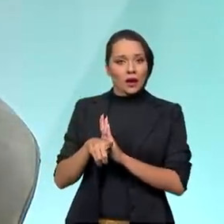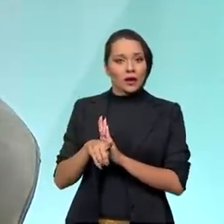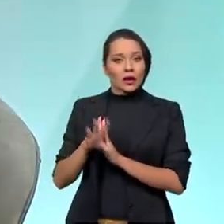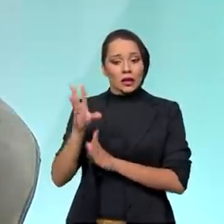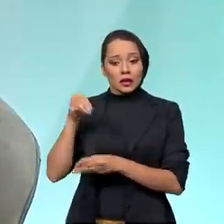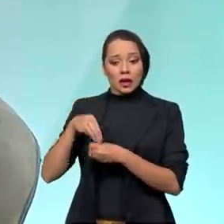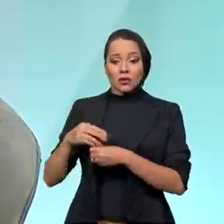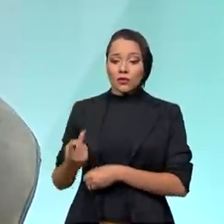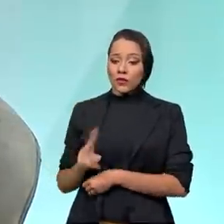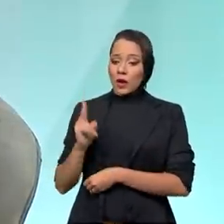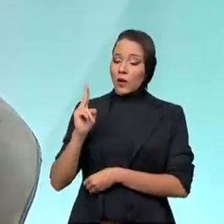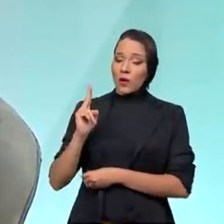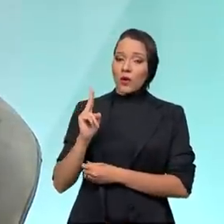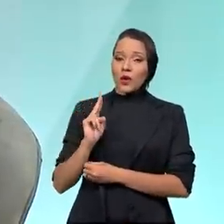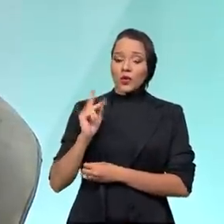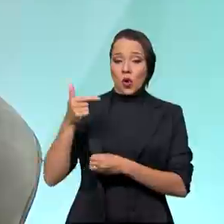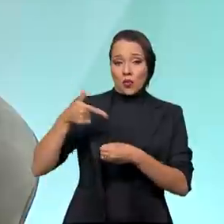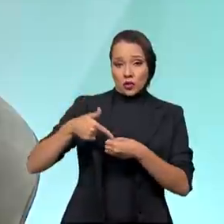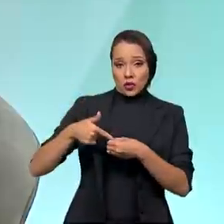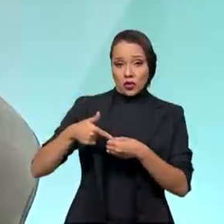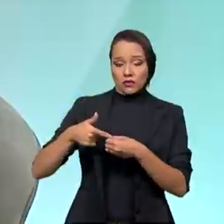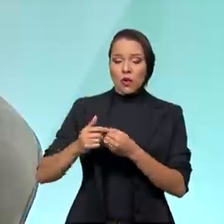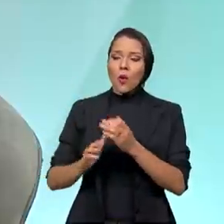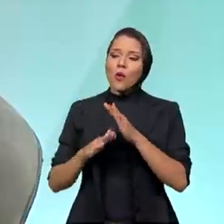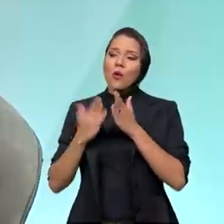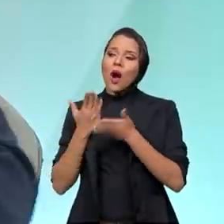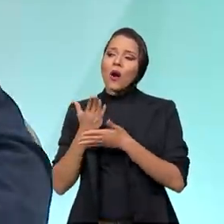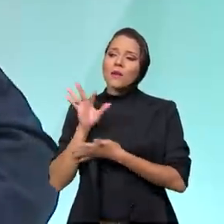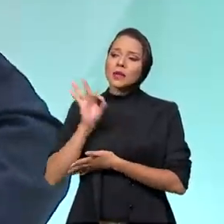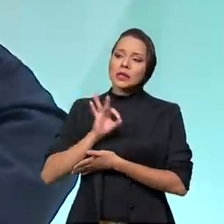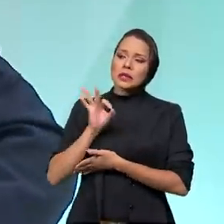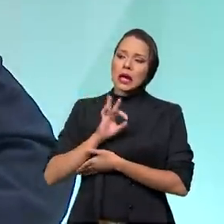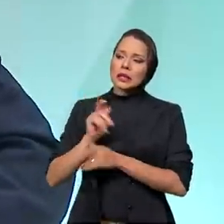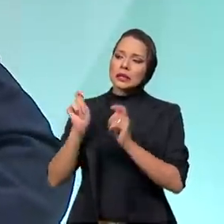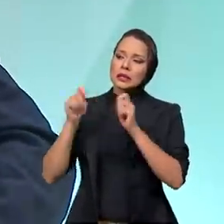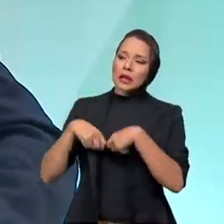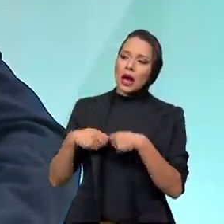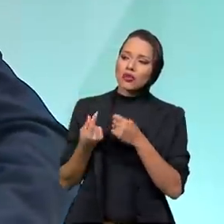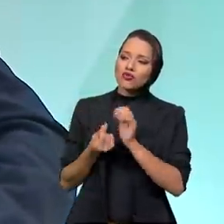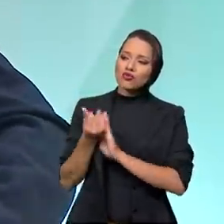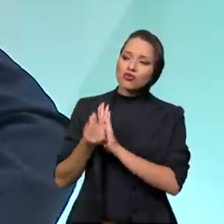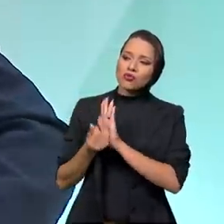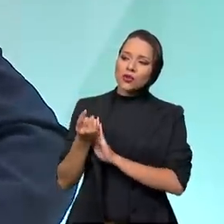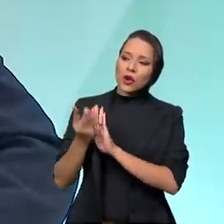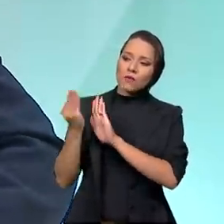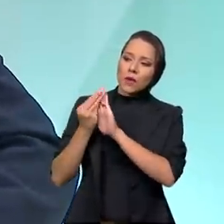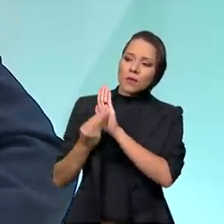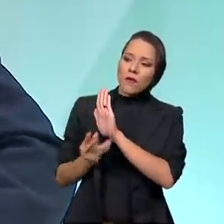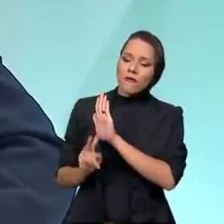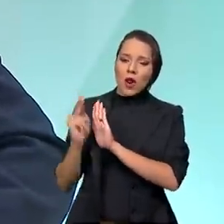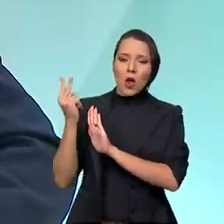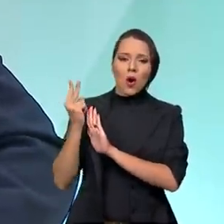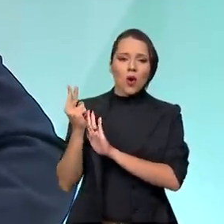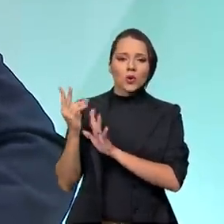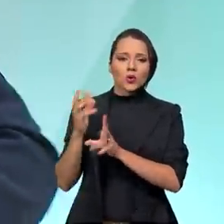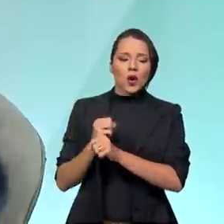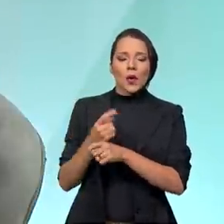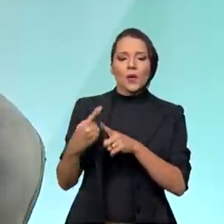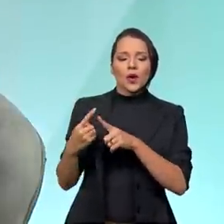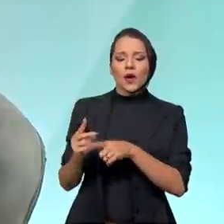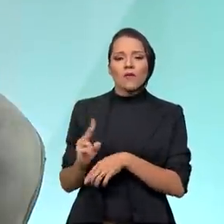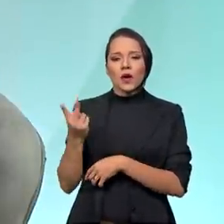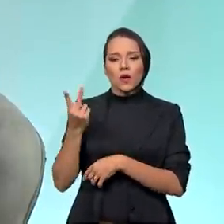dentro do preço final do combustível, quais são as parcelas que compõem esse preço, isso é muito positivo,